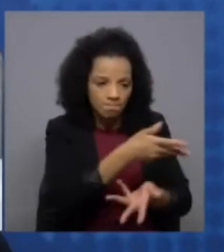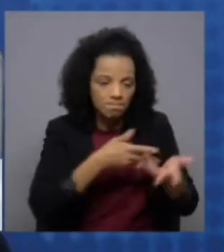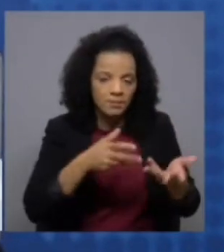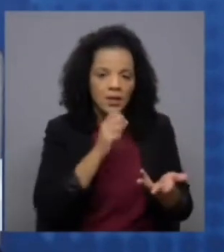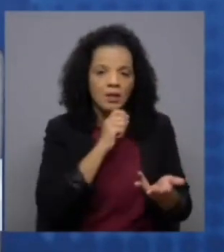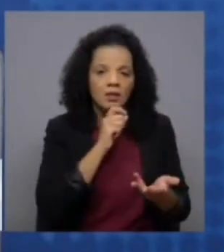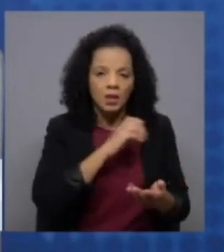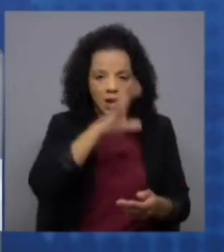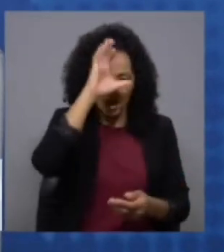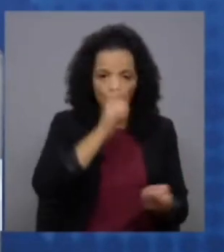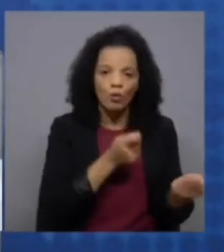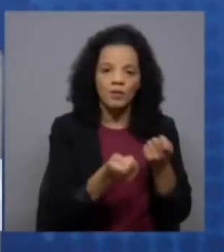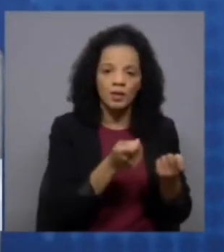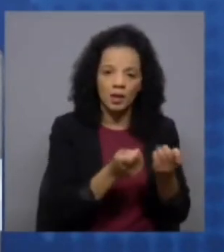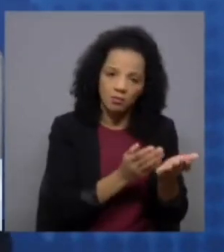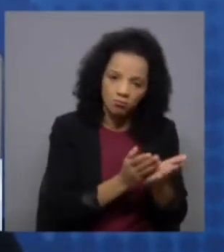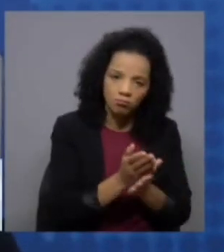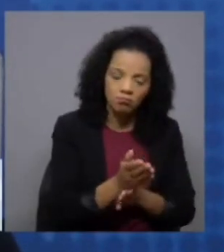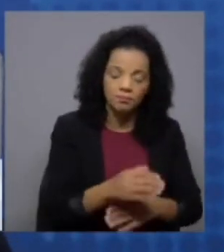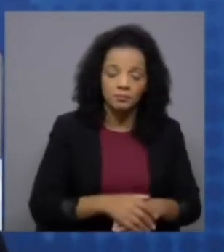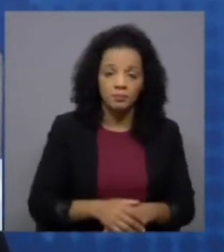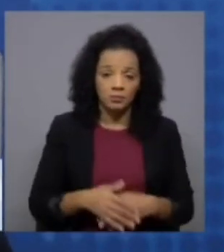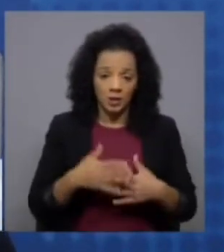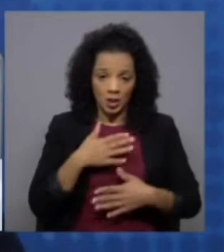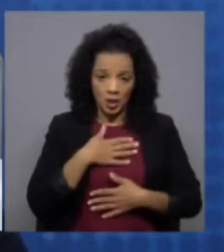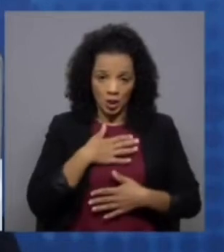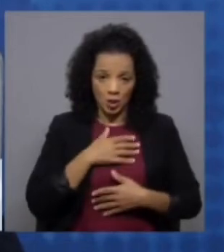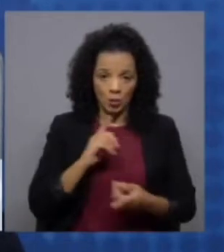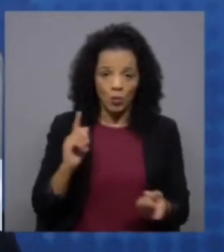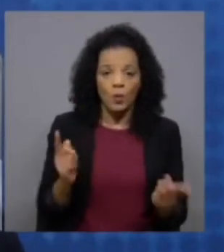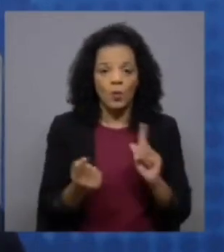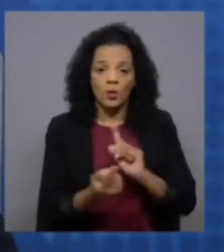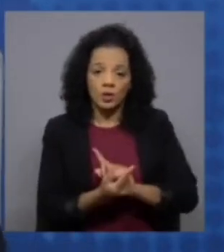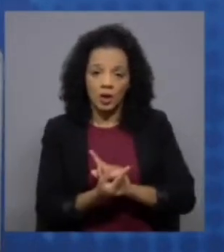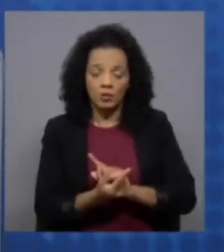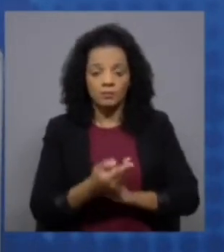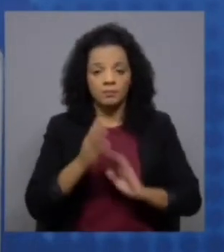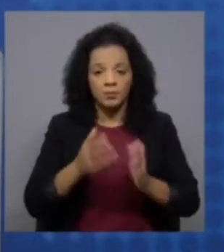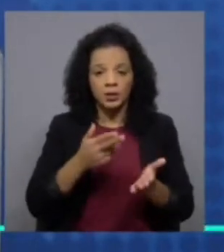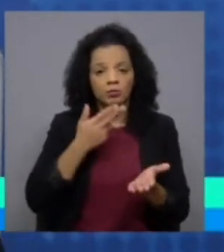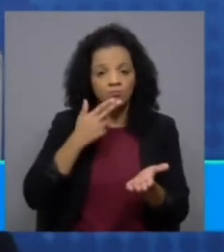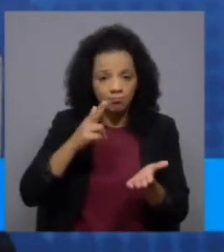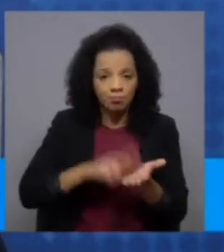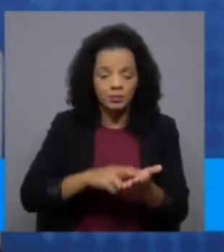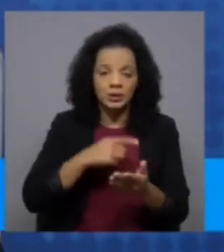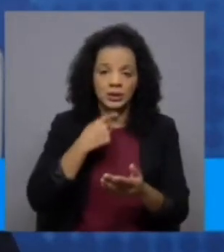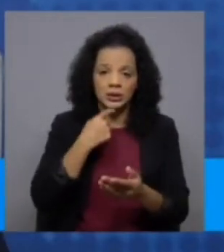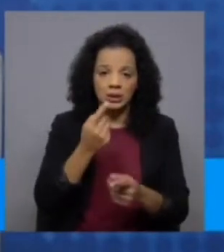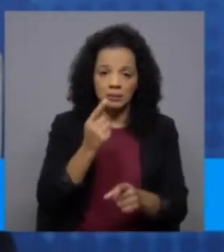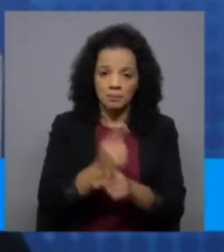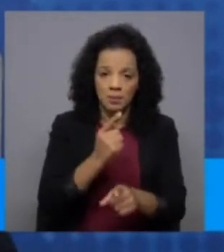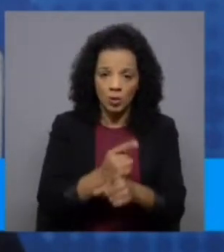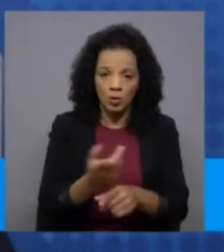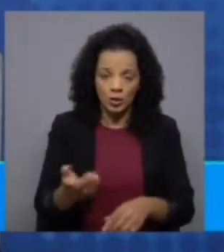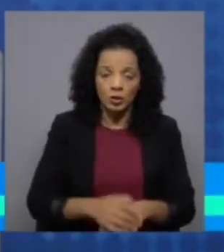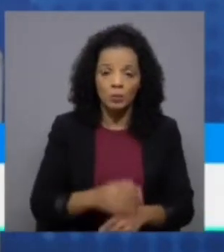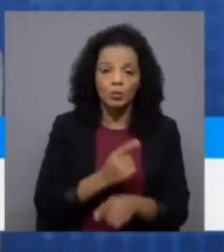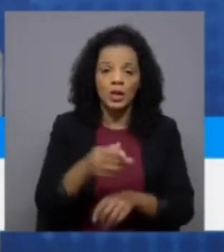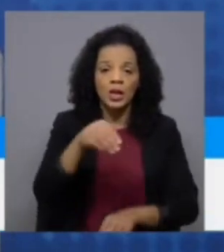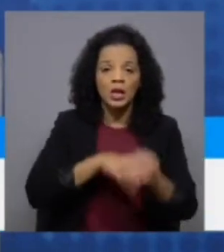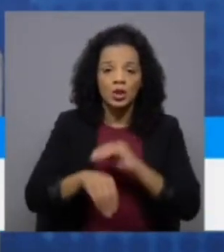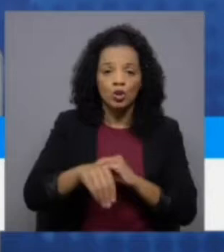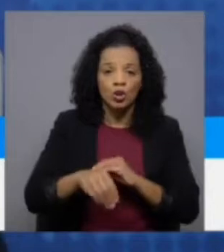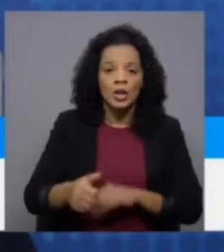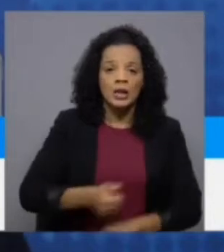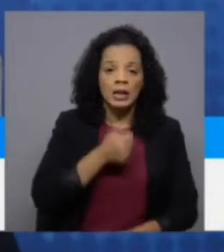viabilizar a governabilidade e eu em sentido contrário tenho de ser honesto e fazer a mesma coisa porque em eleições só pode ganhar um não podem